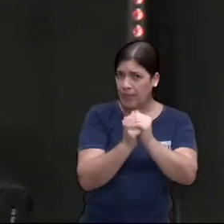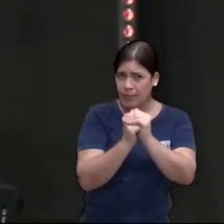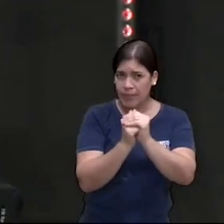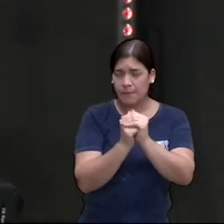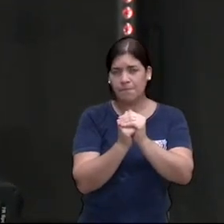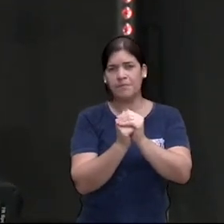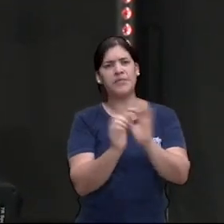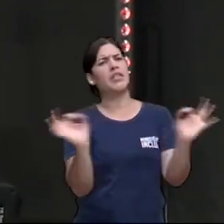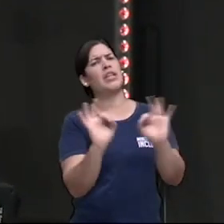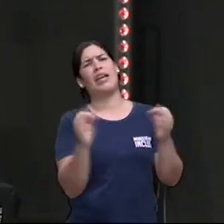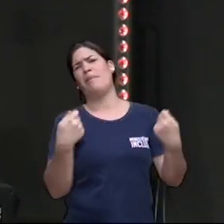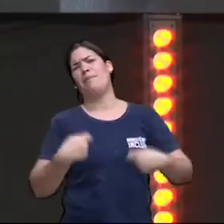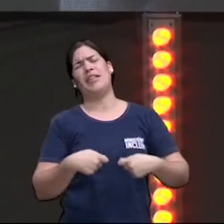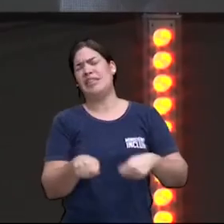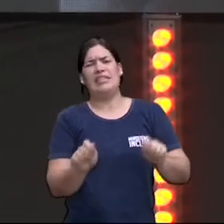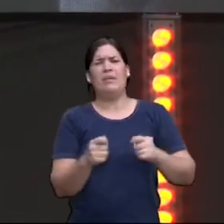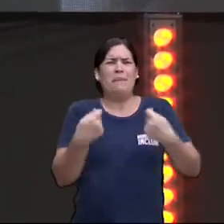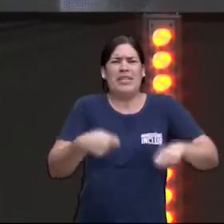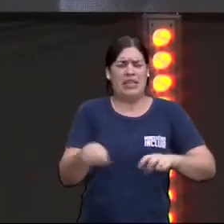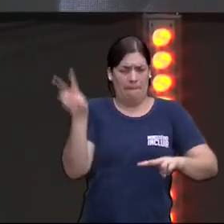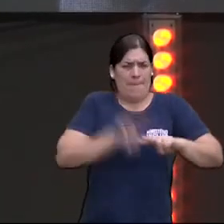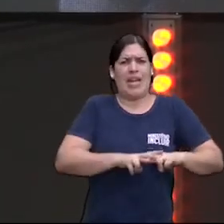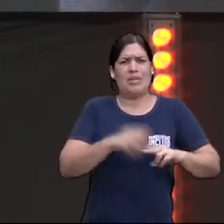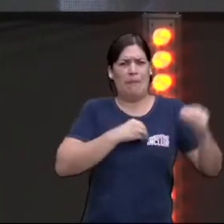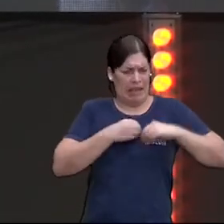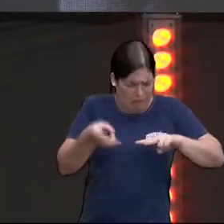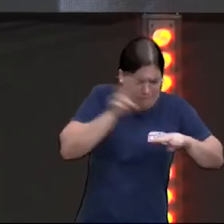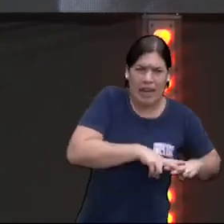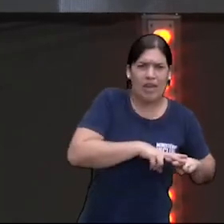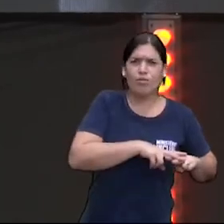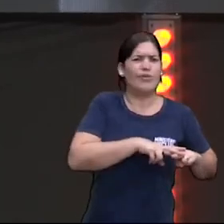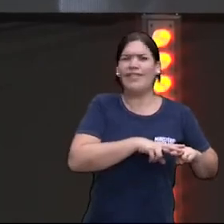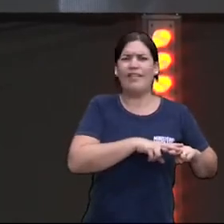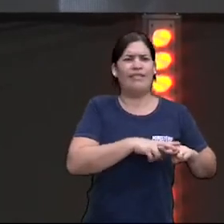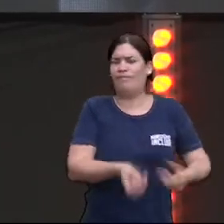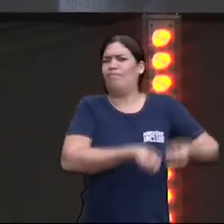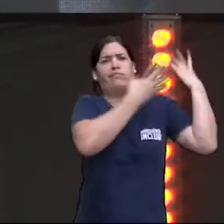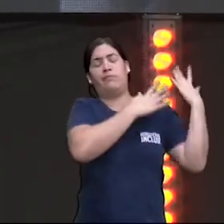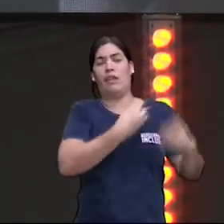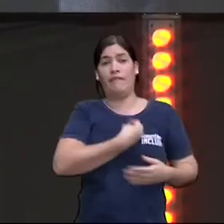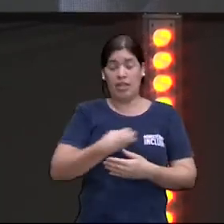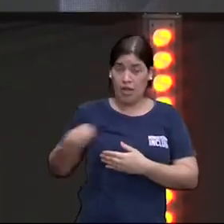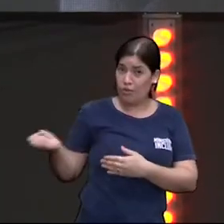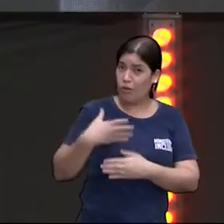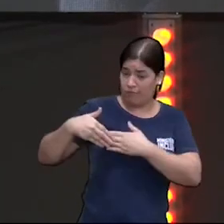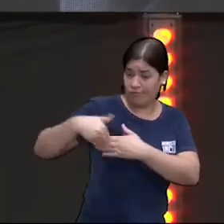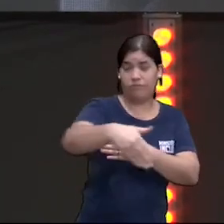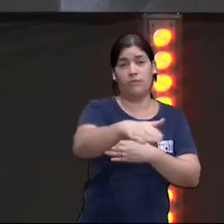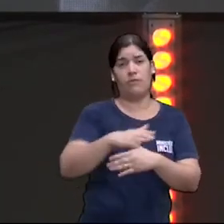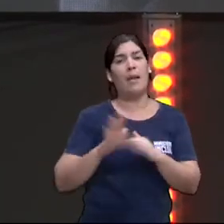Ninguém tem que viver preso no pecado, não. O pecado já foi, uma nova vida chegou, agora, ignorar o pecado, minimizar o pecado,